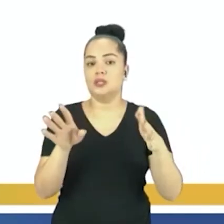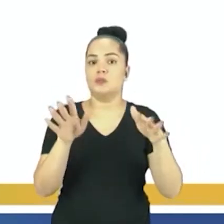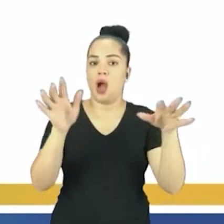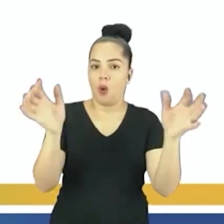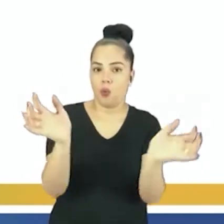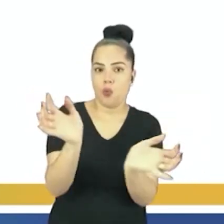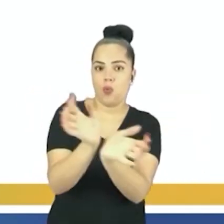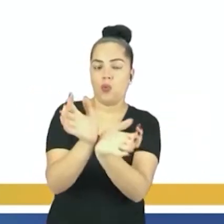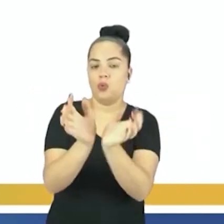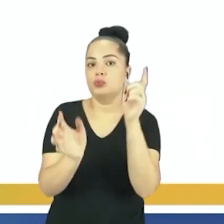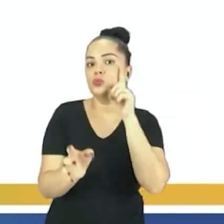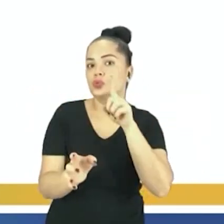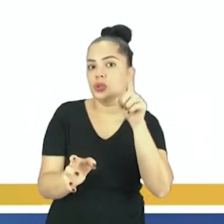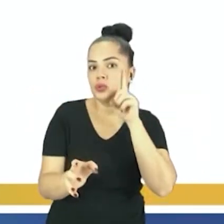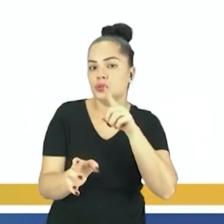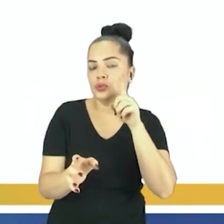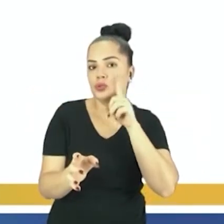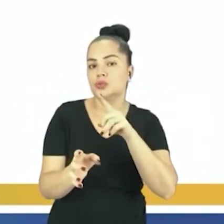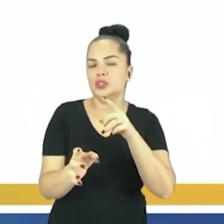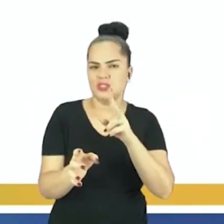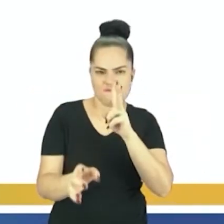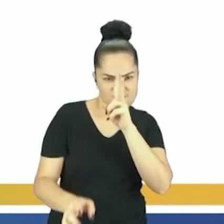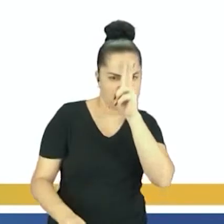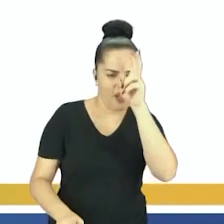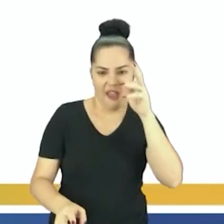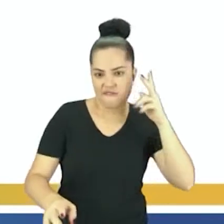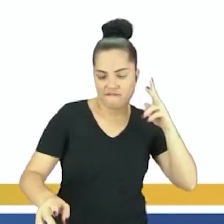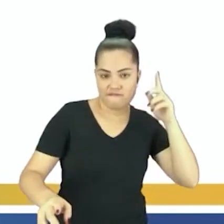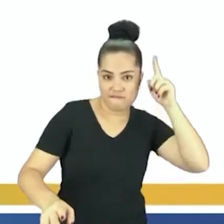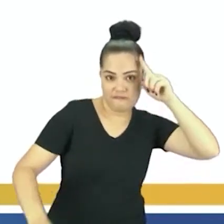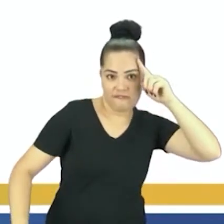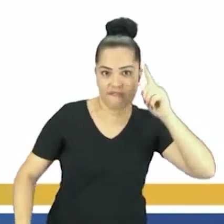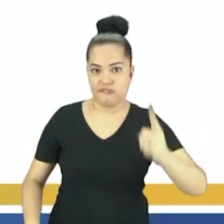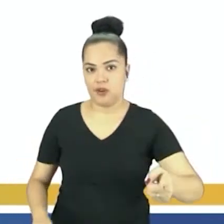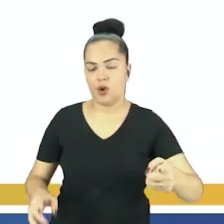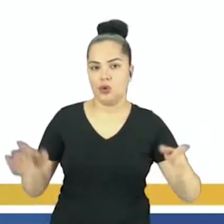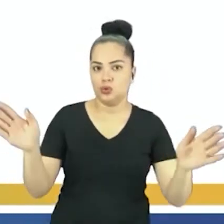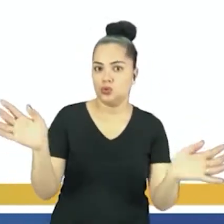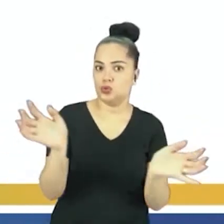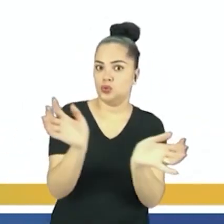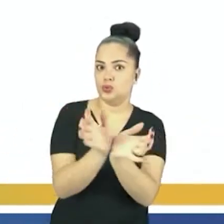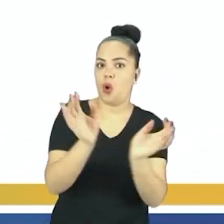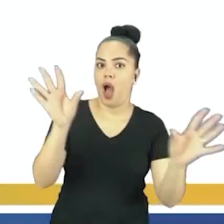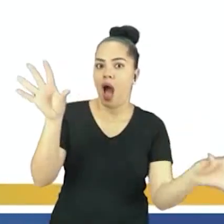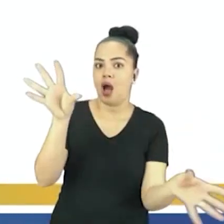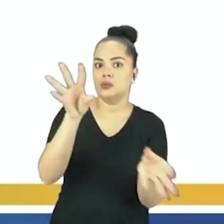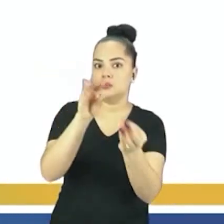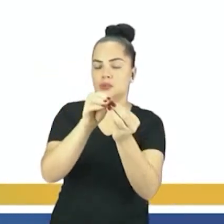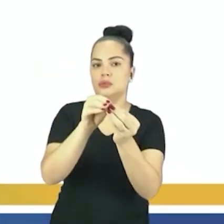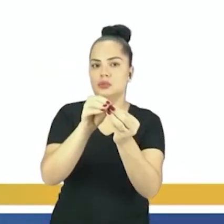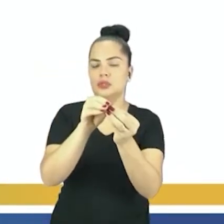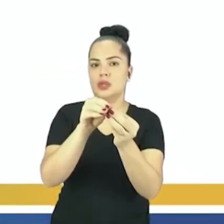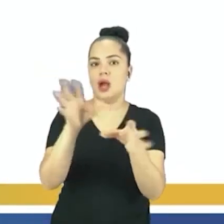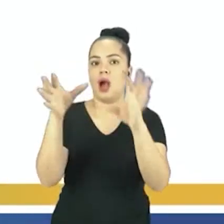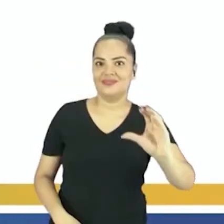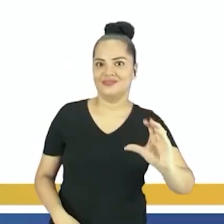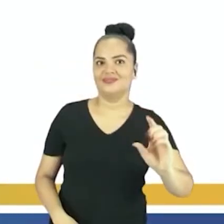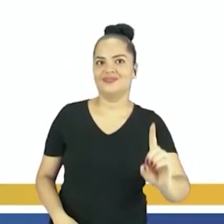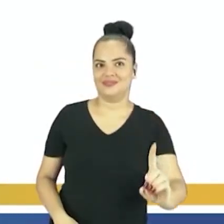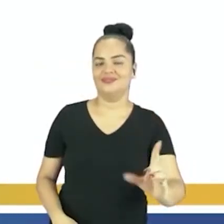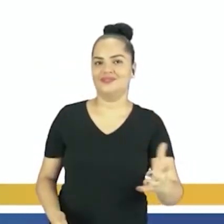força foram obrigados a avaltar o alinhamento. Devemos associar esse contexto ao... Letra A.